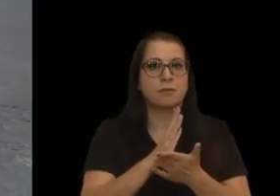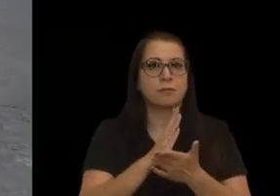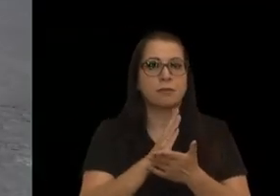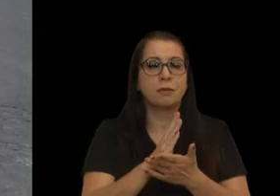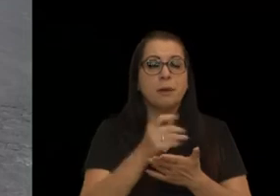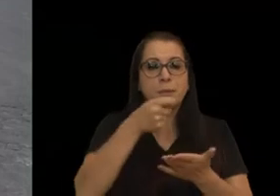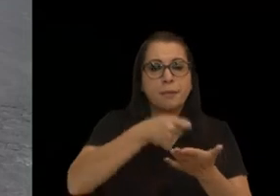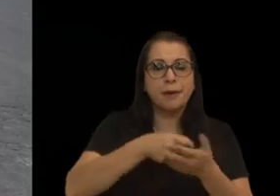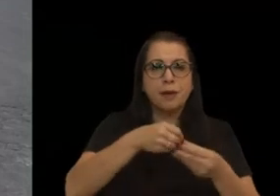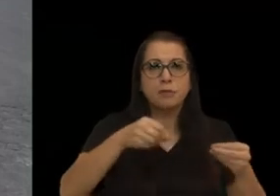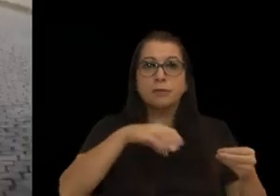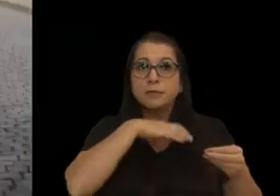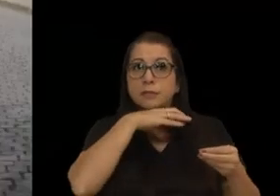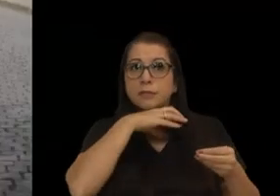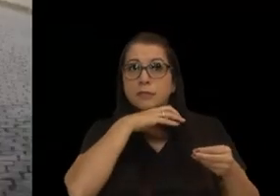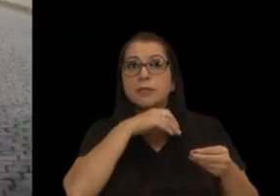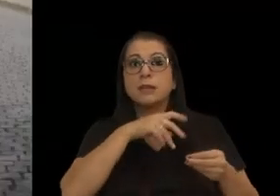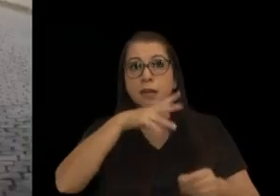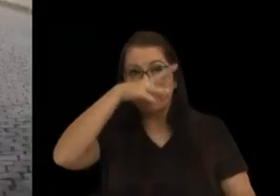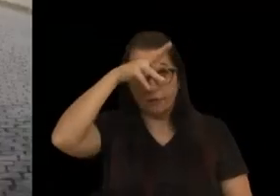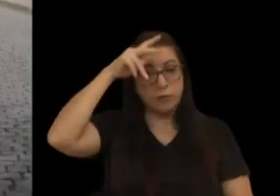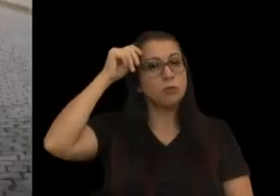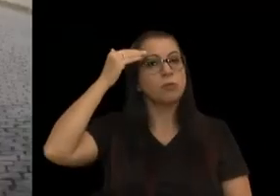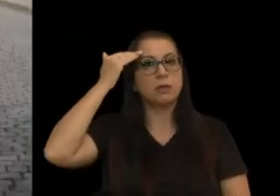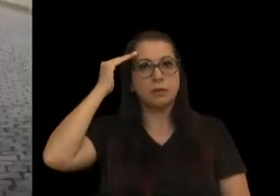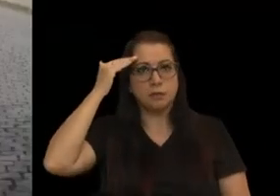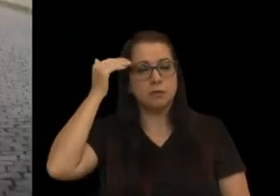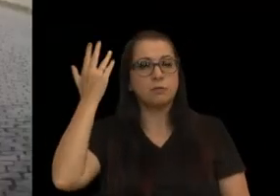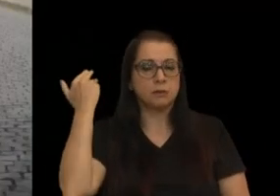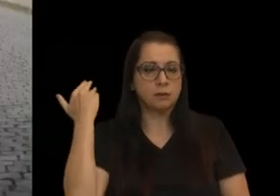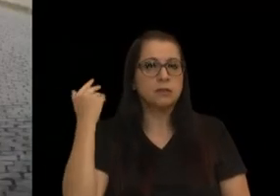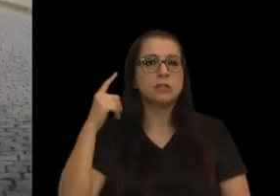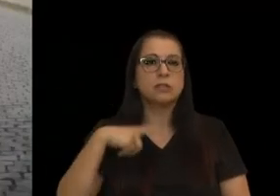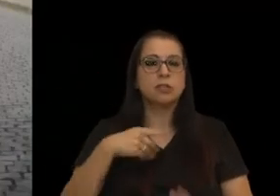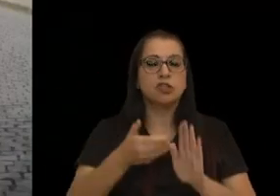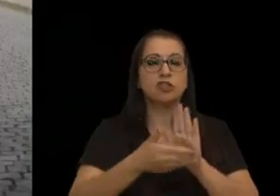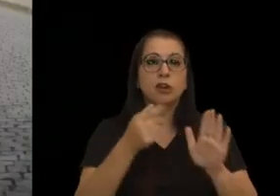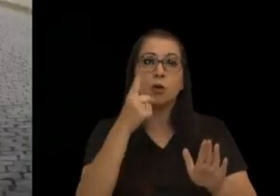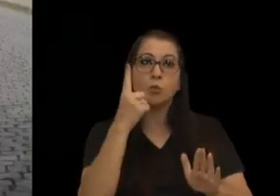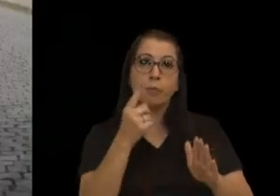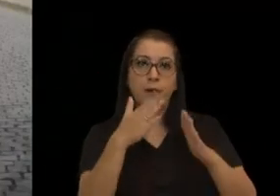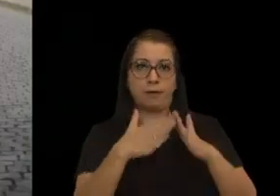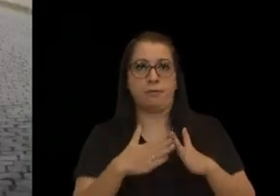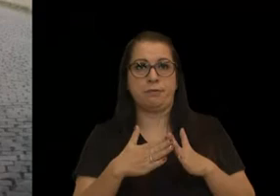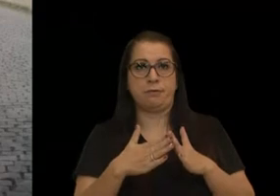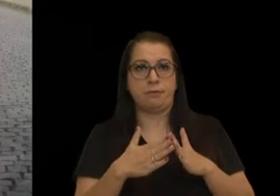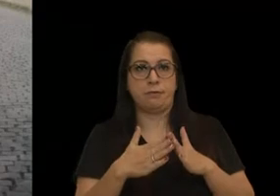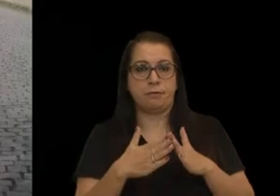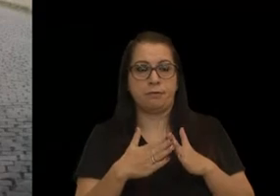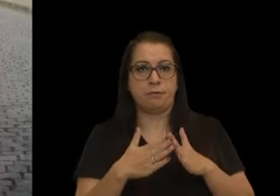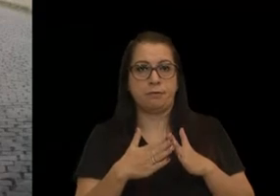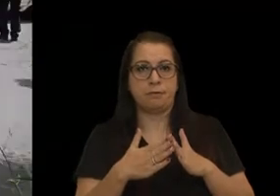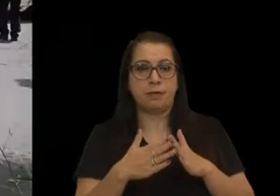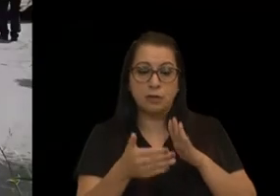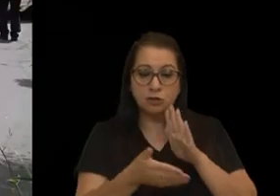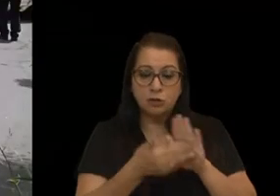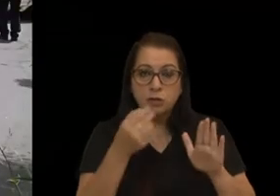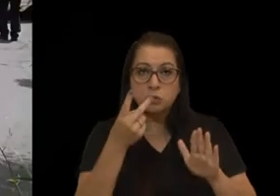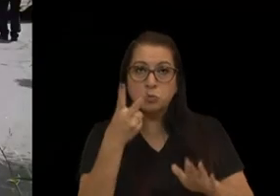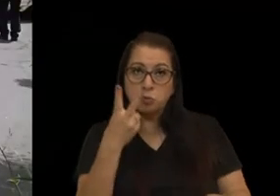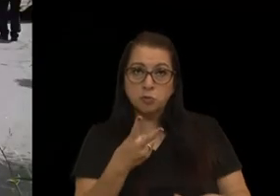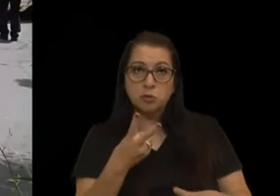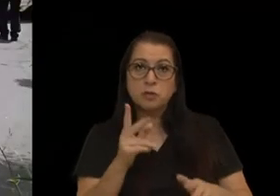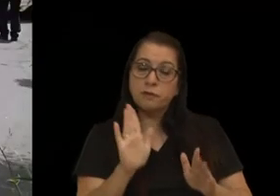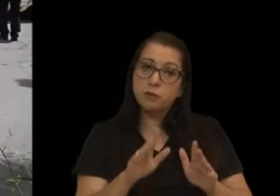a indenização, a Prefeitura subentendeu naquela época, que iria retirar só uma casa. Retirando duas